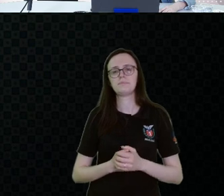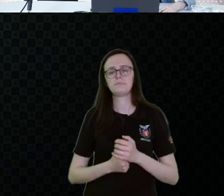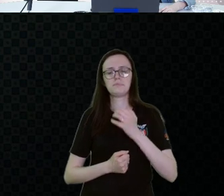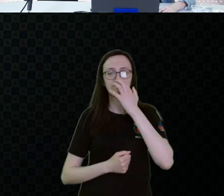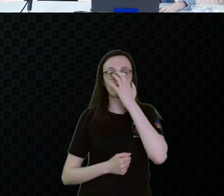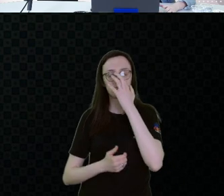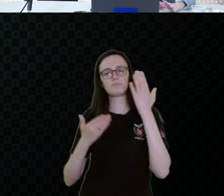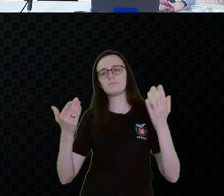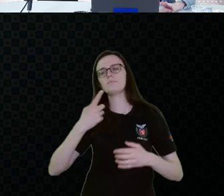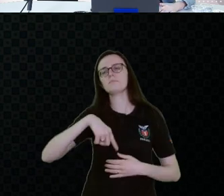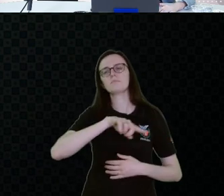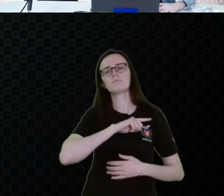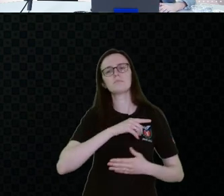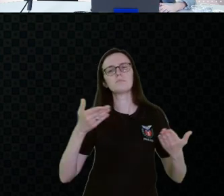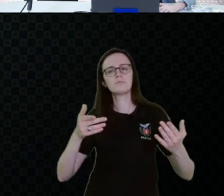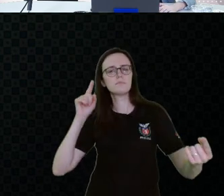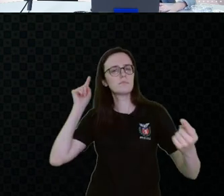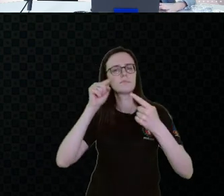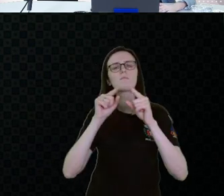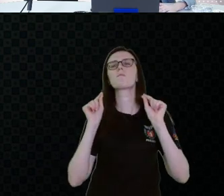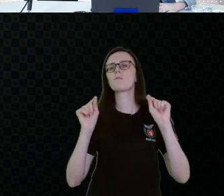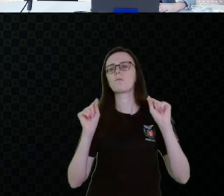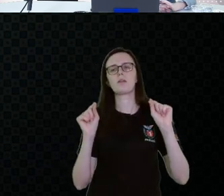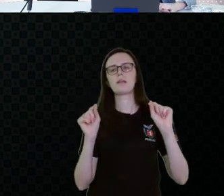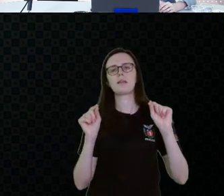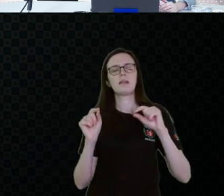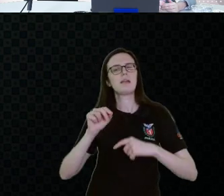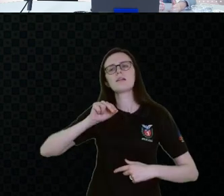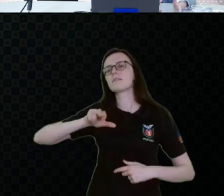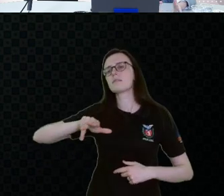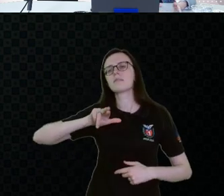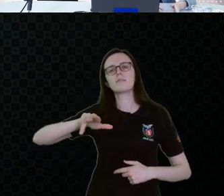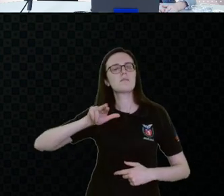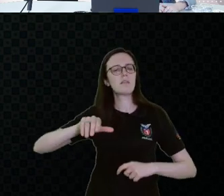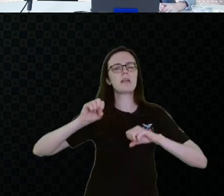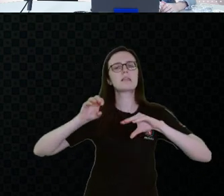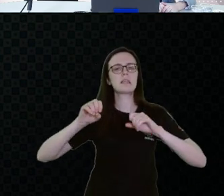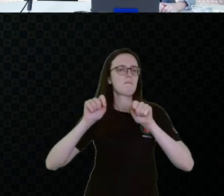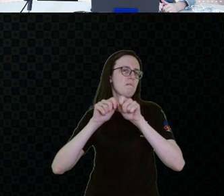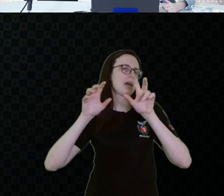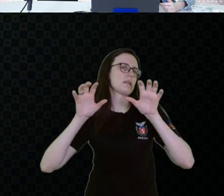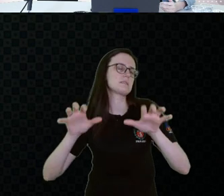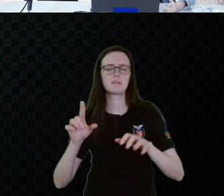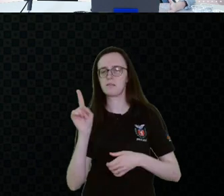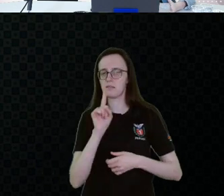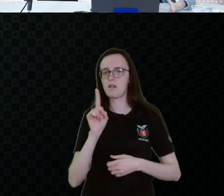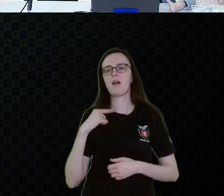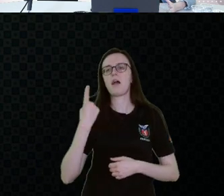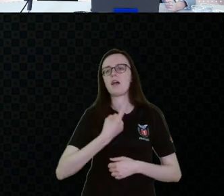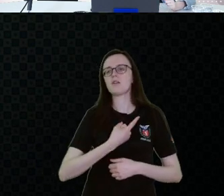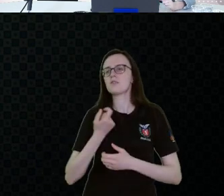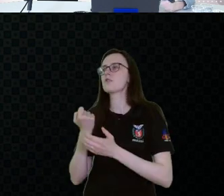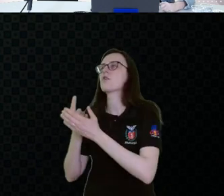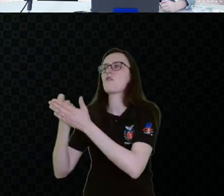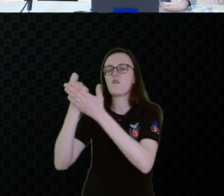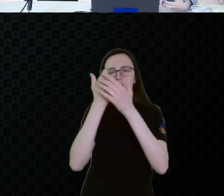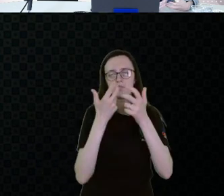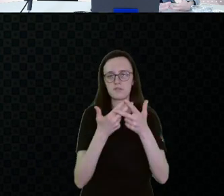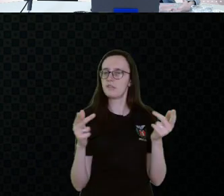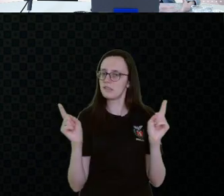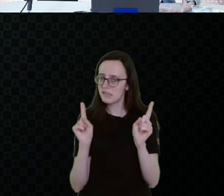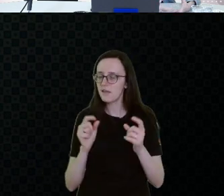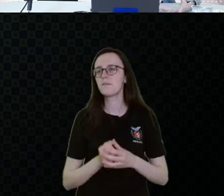Então, o nosso objetivo, ele não é de ensinar ninguém a fazer, de a gente sair comprando coisas,